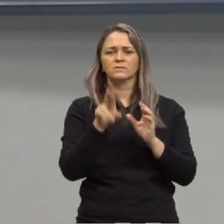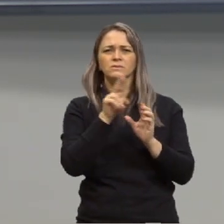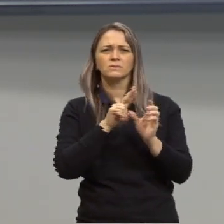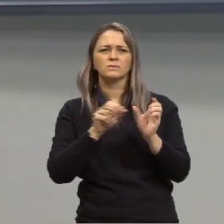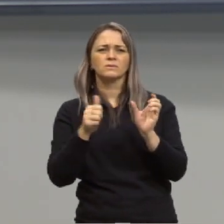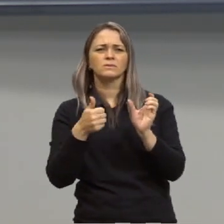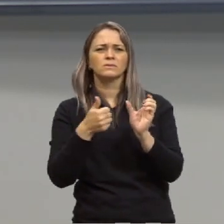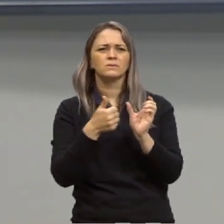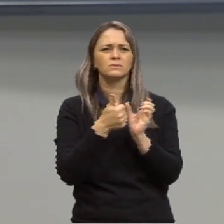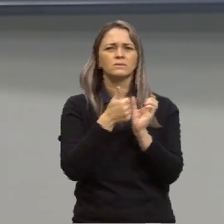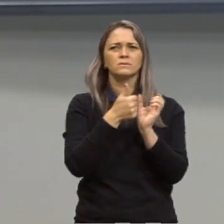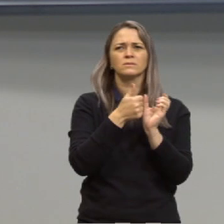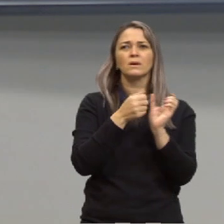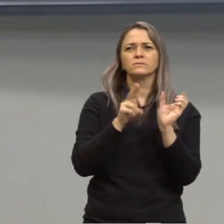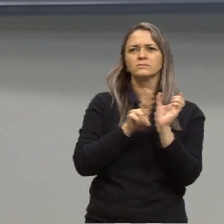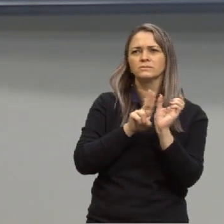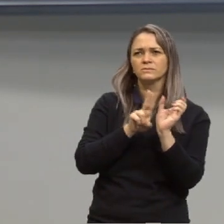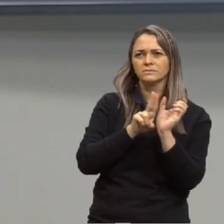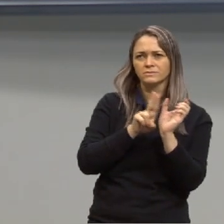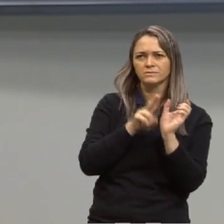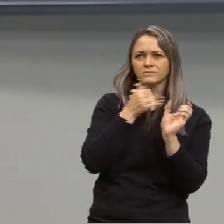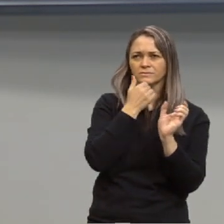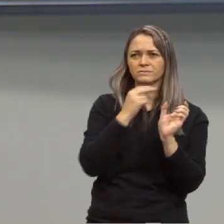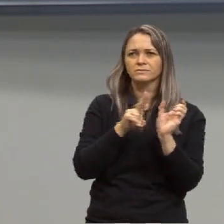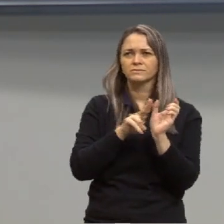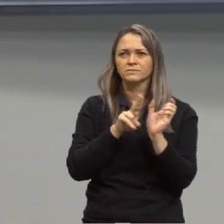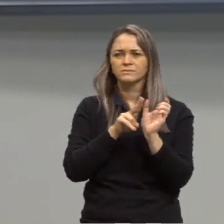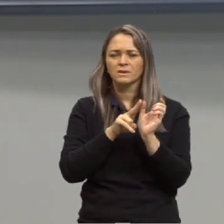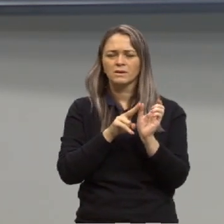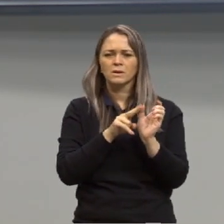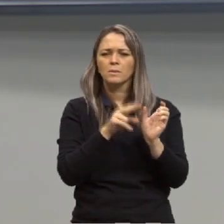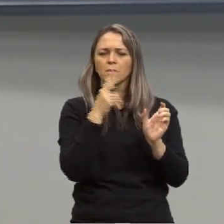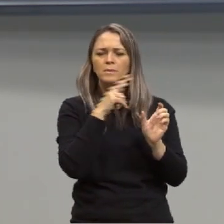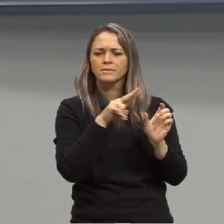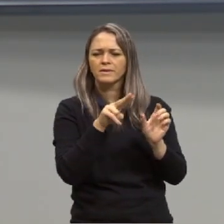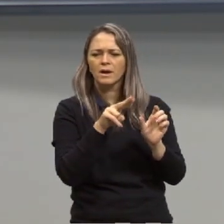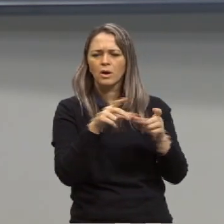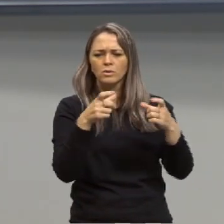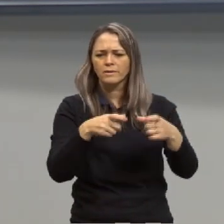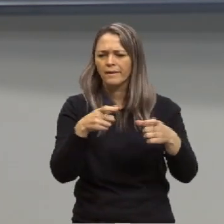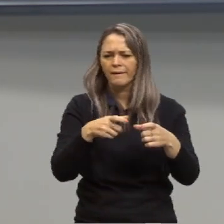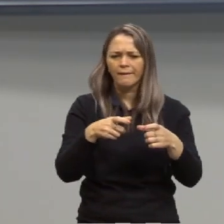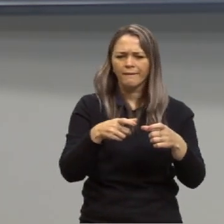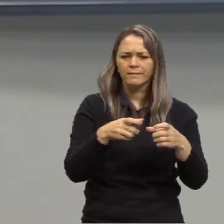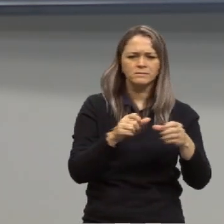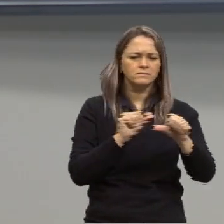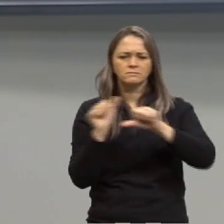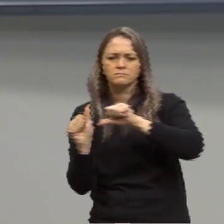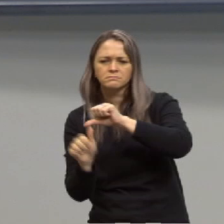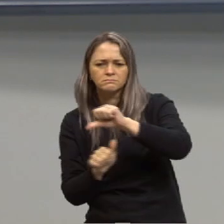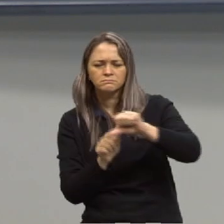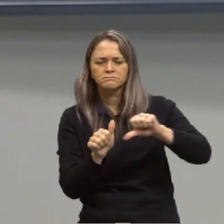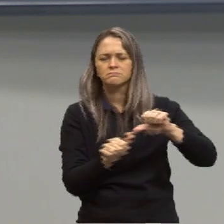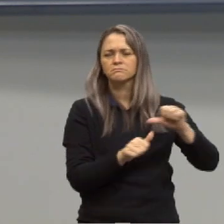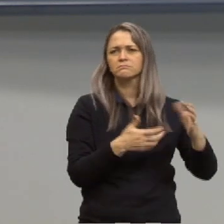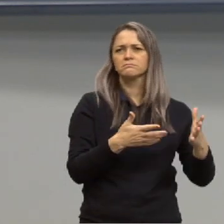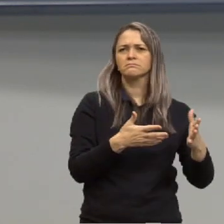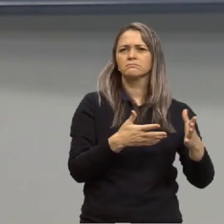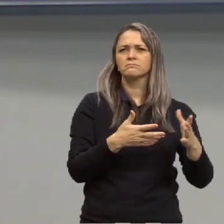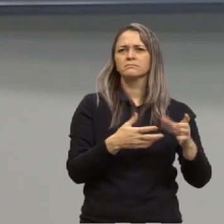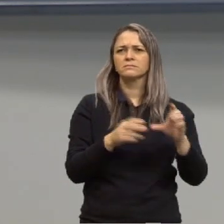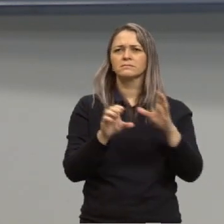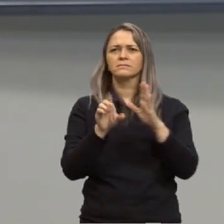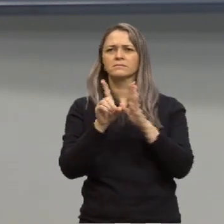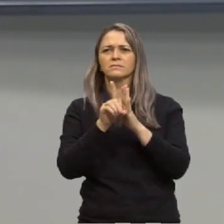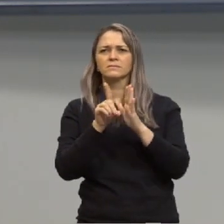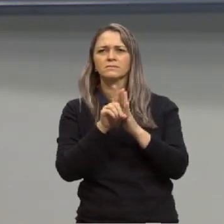concretos para representar um ambiente estático um ambiente sem mudanças na letra D